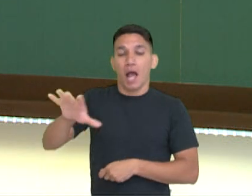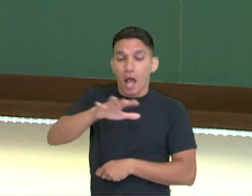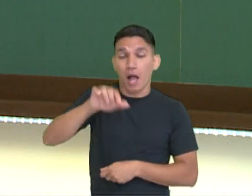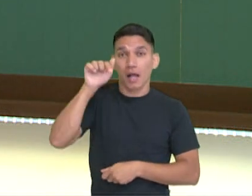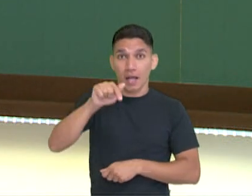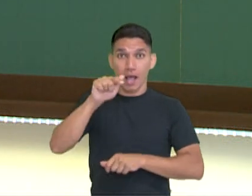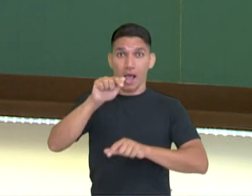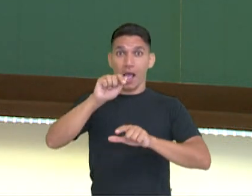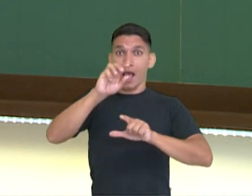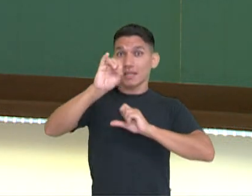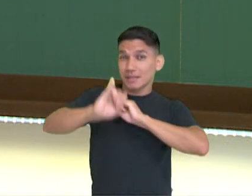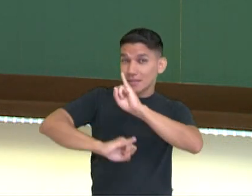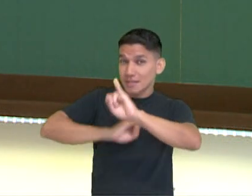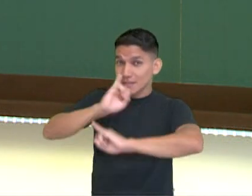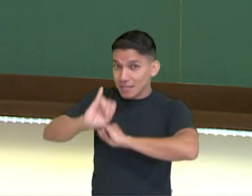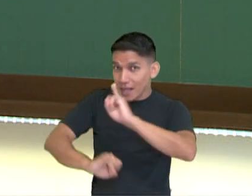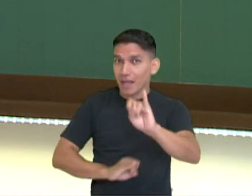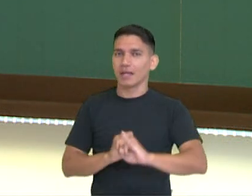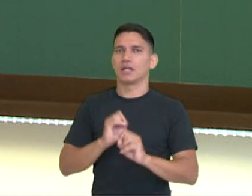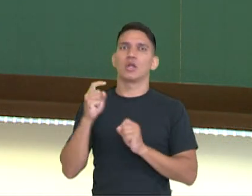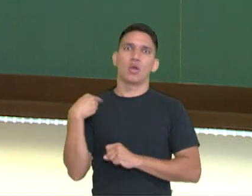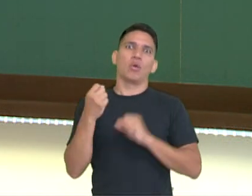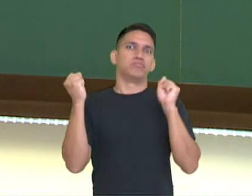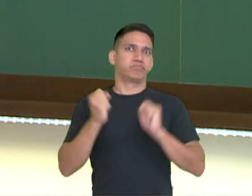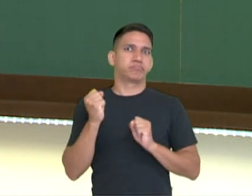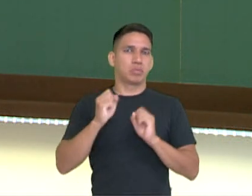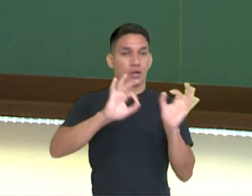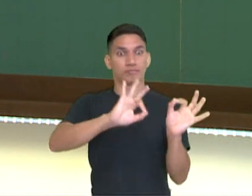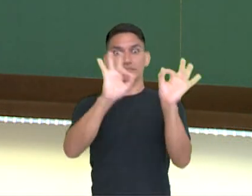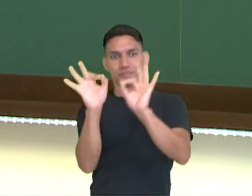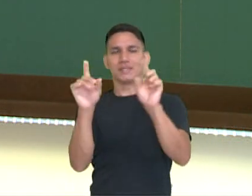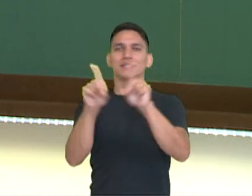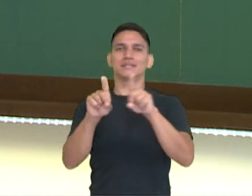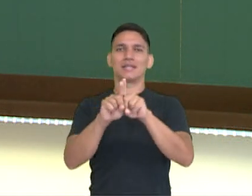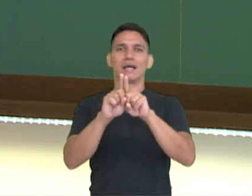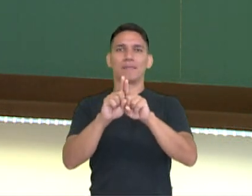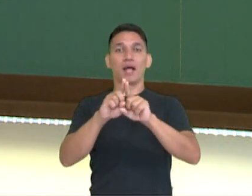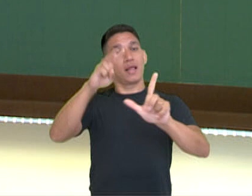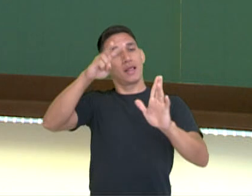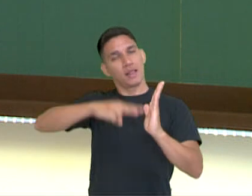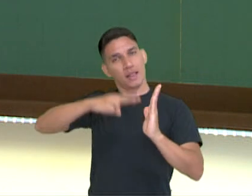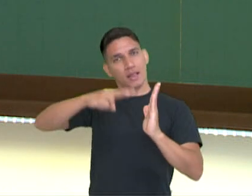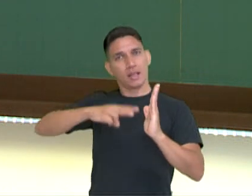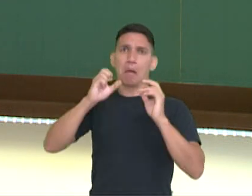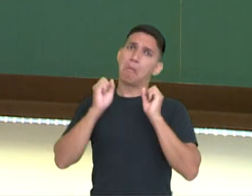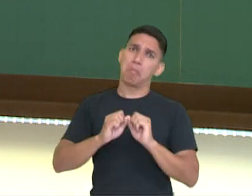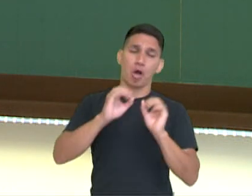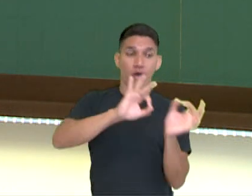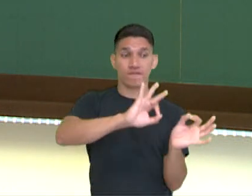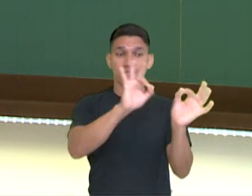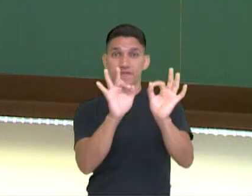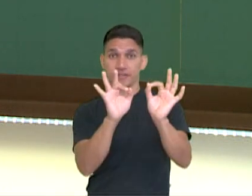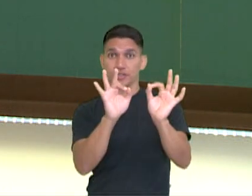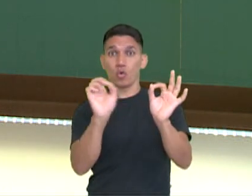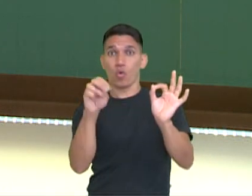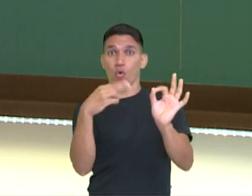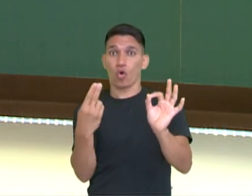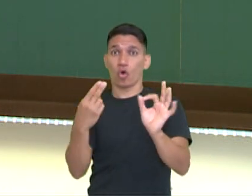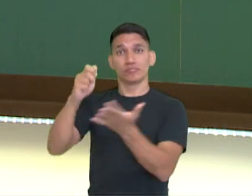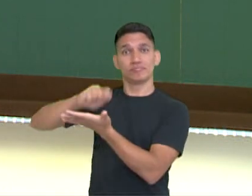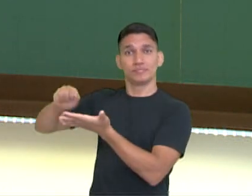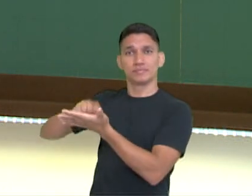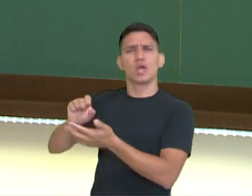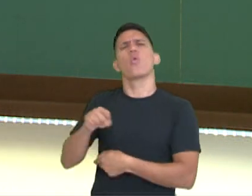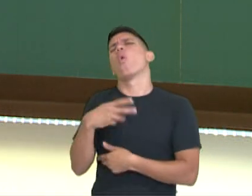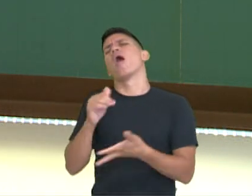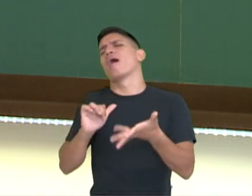assistir como ver, como ler uma entrevista, porque elas podem aparecer ou escrita ou em vídeo. Quais são